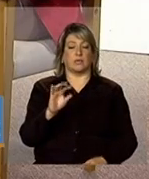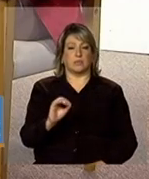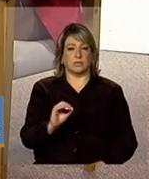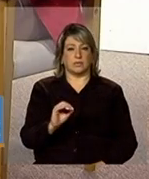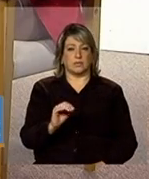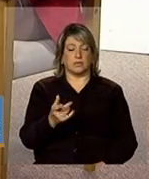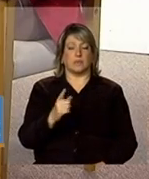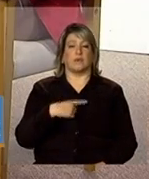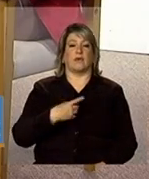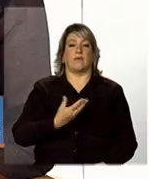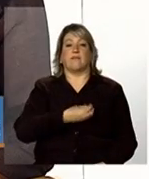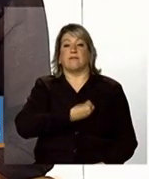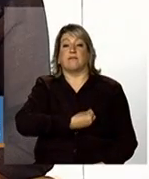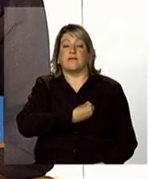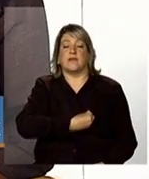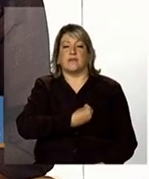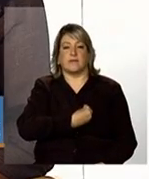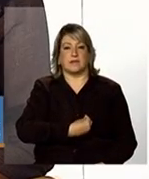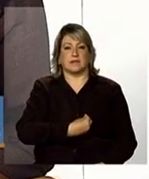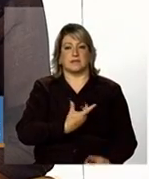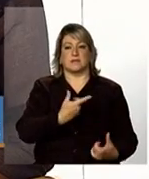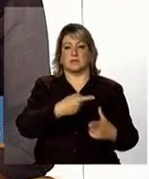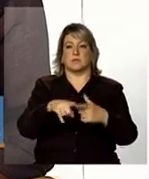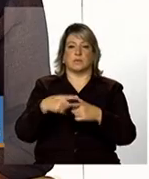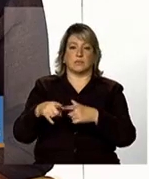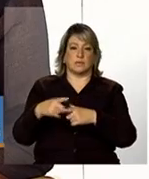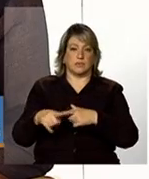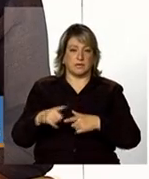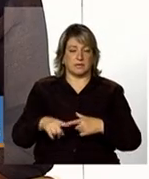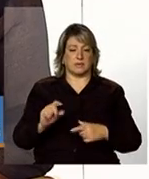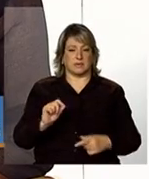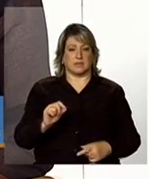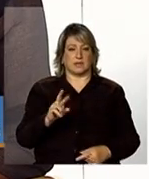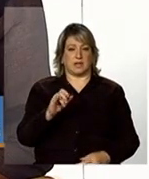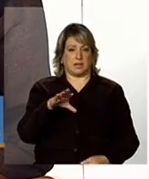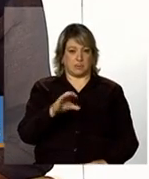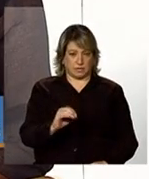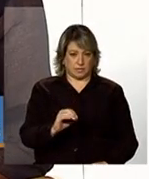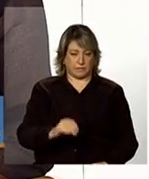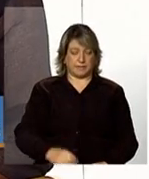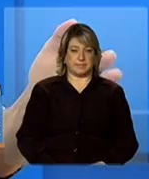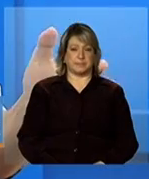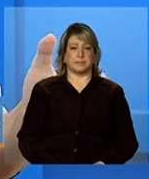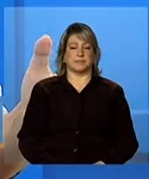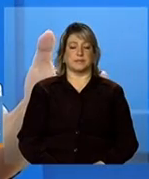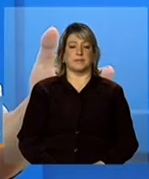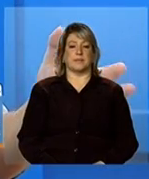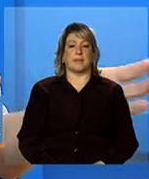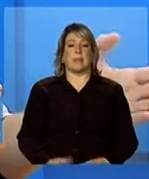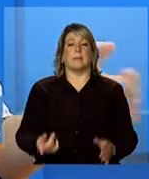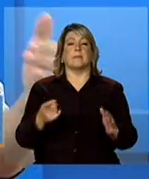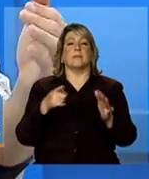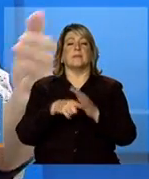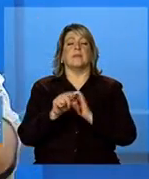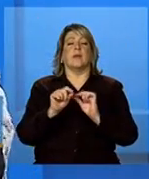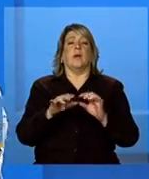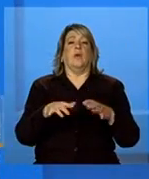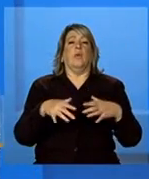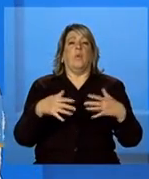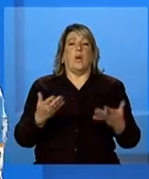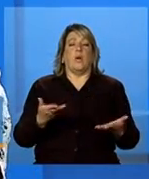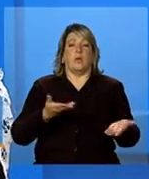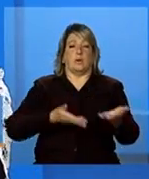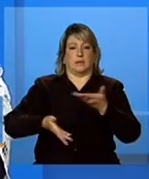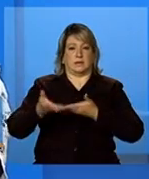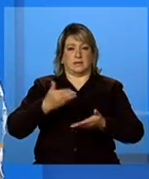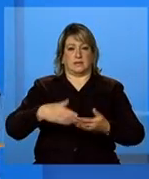vivência de situações de vulnerabilidade e de alto risco e qual que é a relação disso daí com a instrução